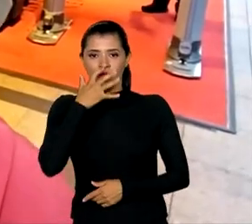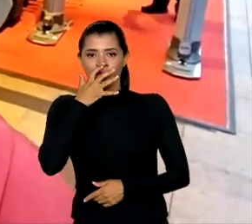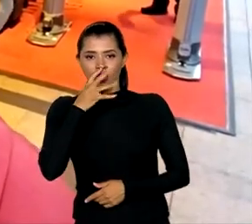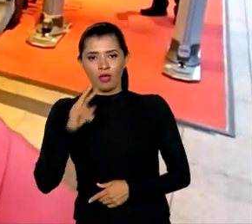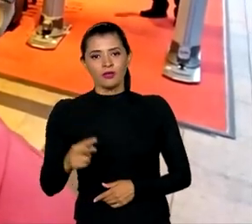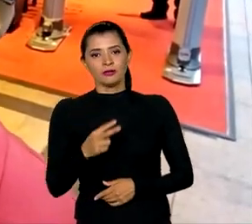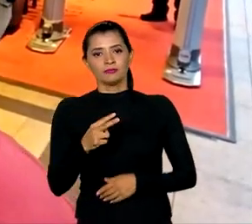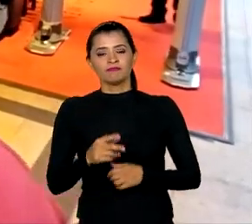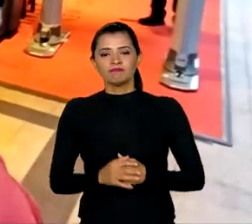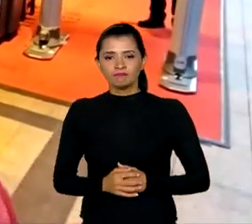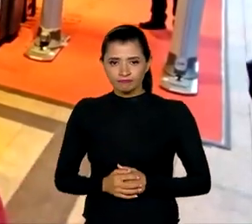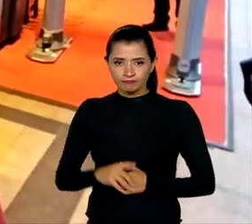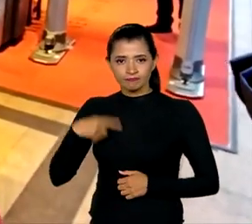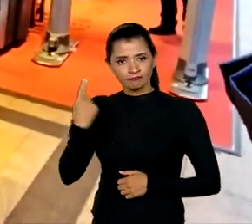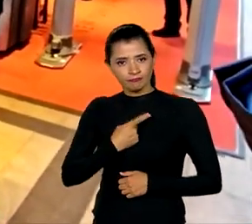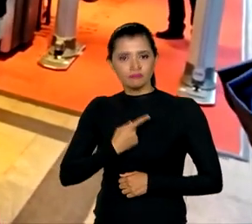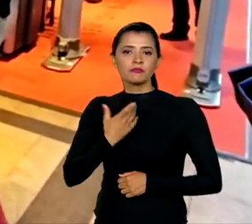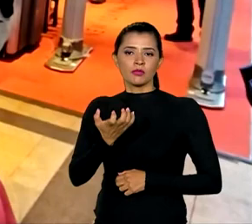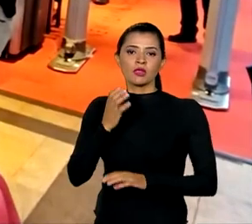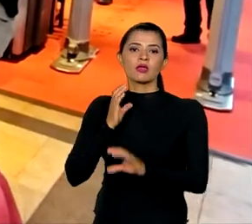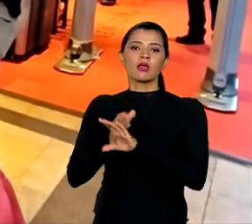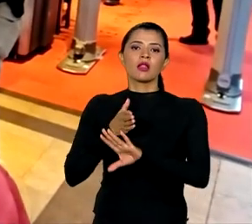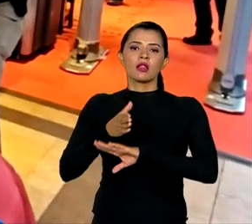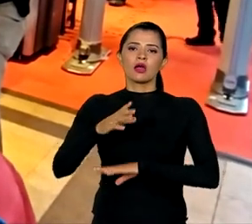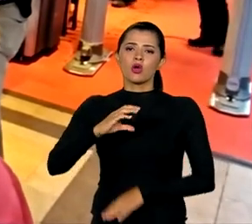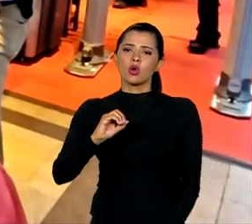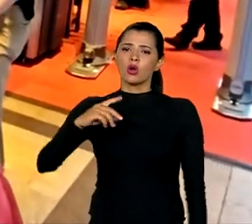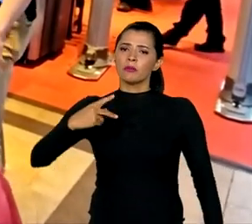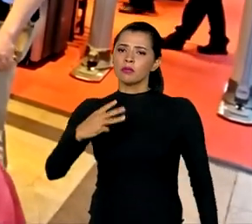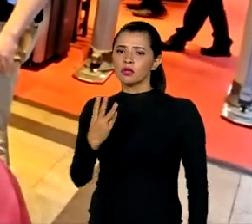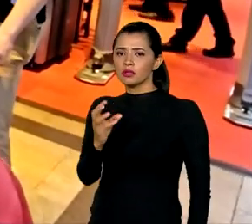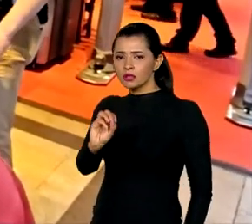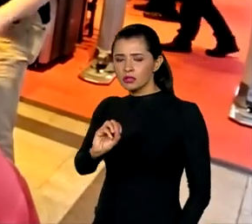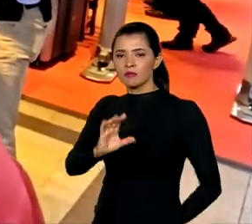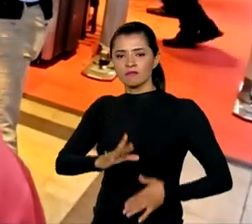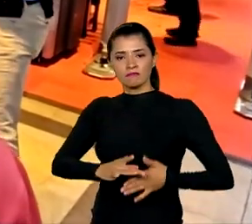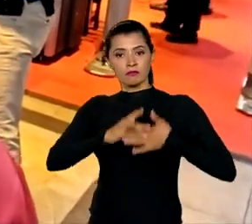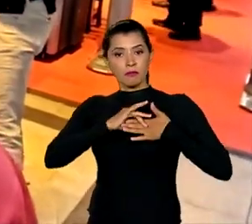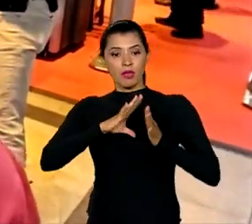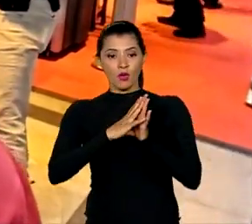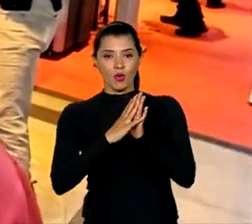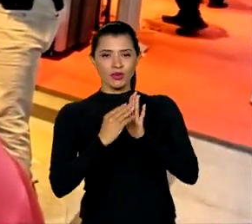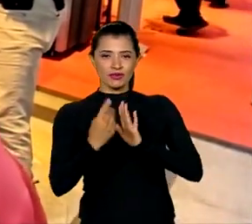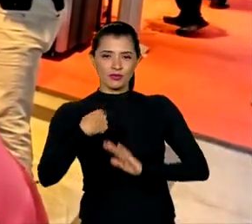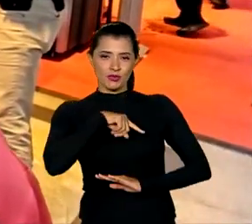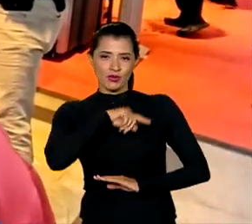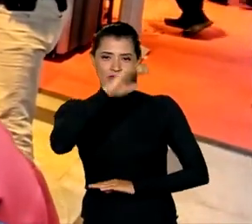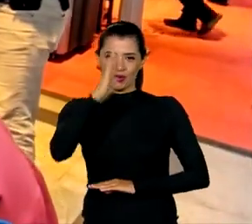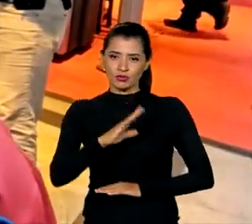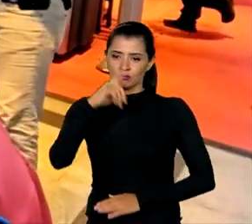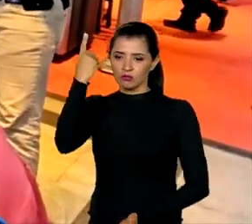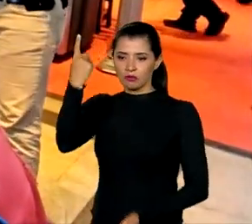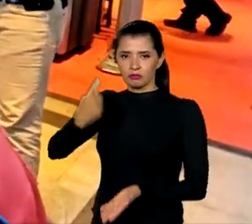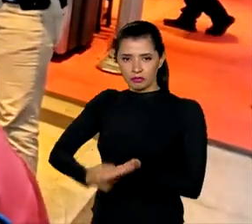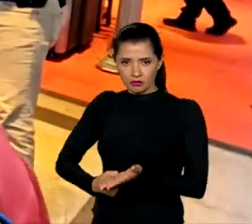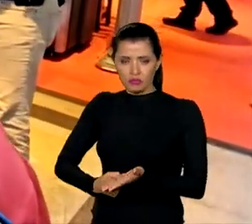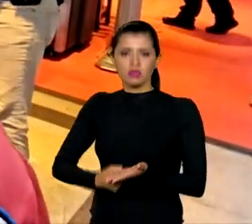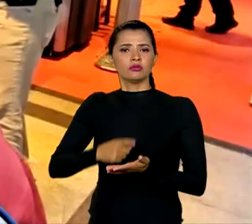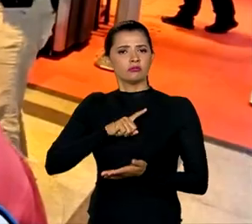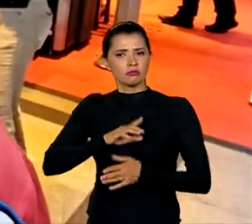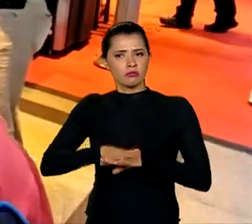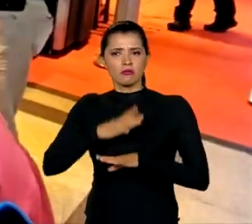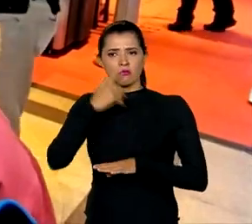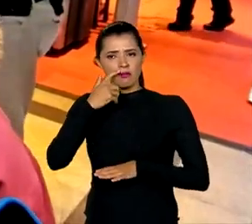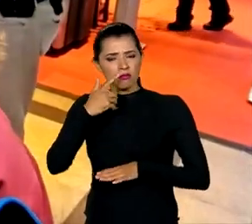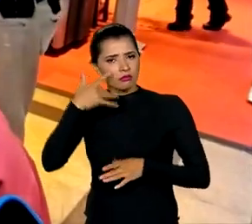Queremos chegar na COP30 liderando pelo exemplo com compromissos que sejam mais